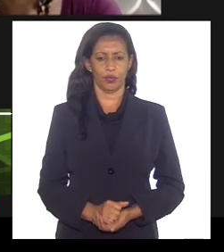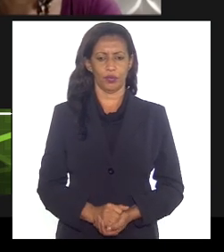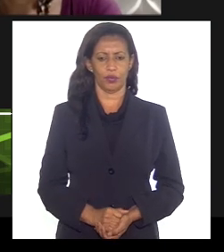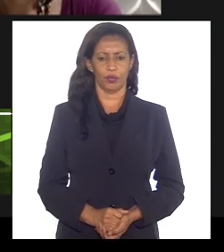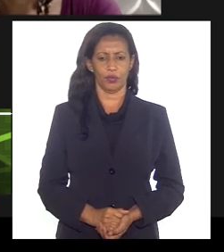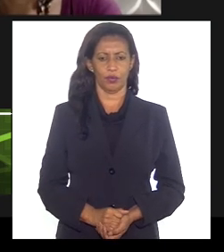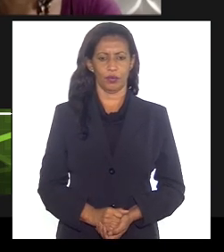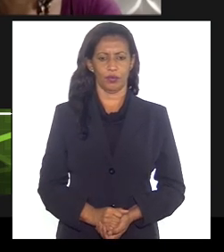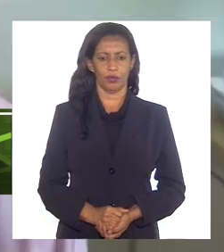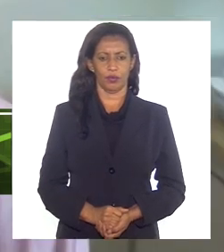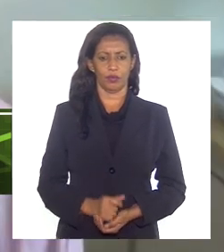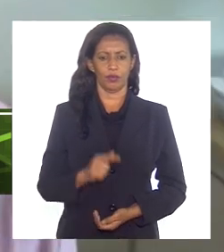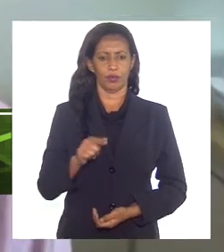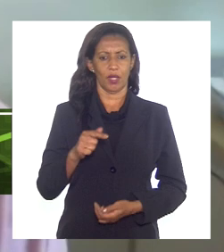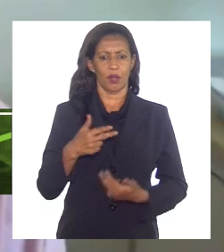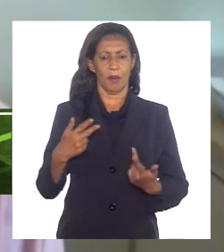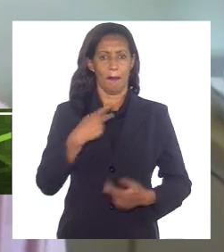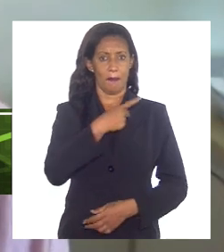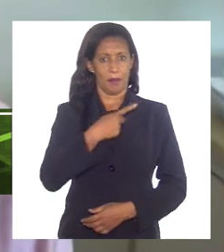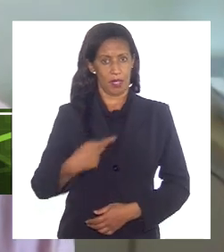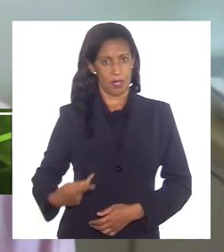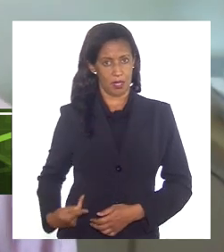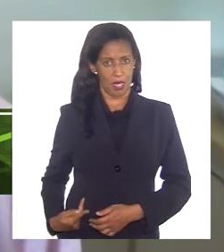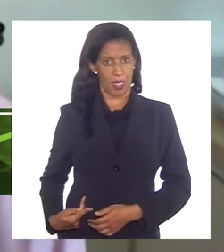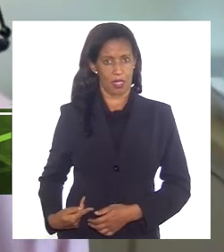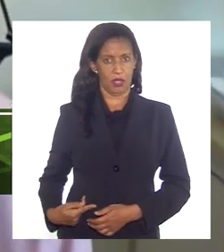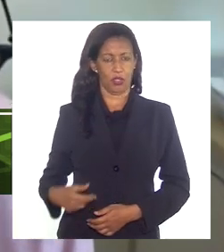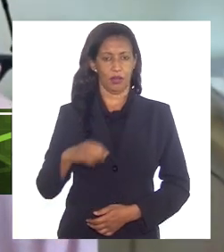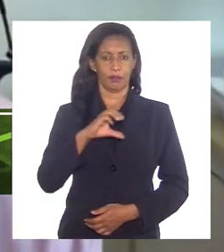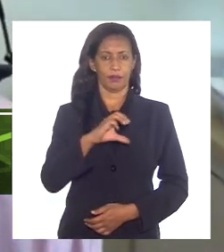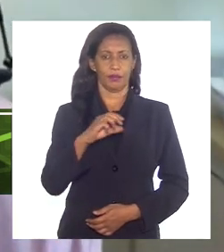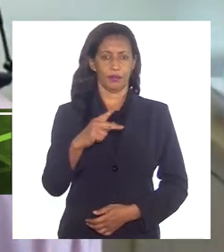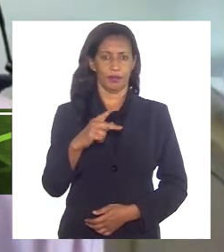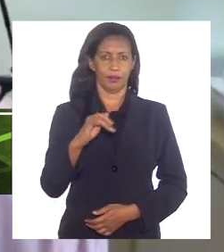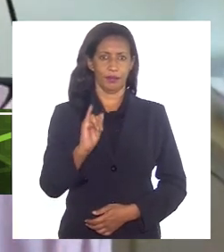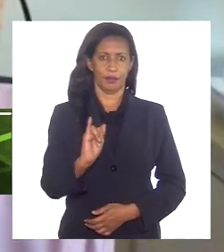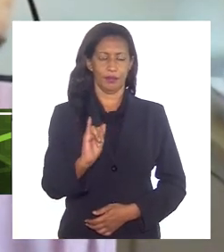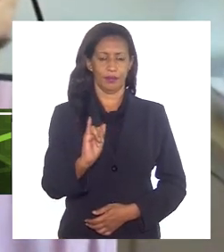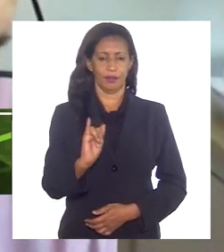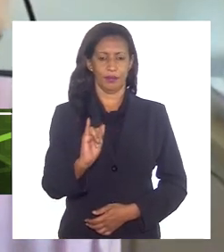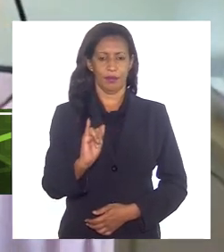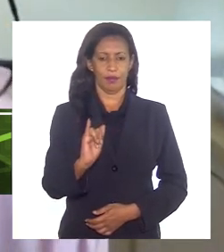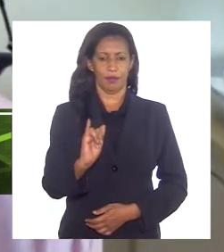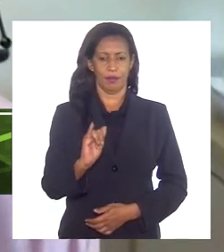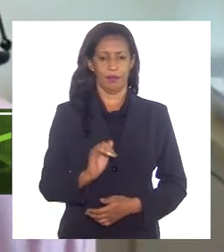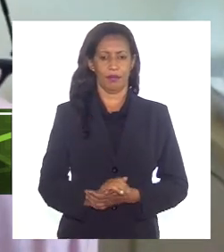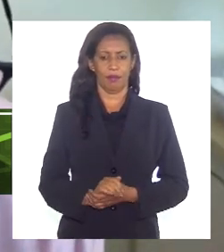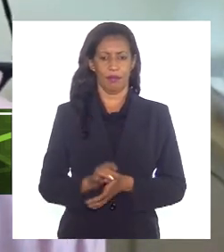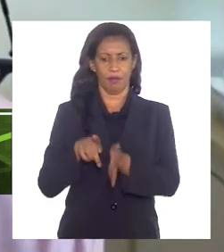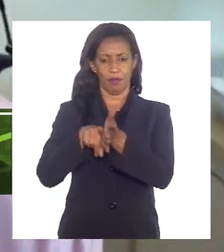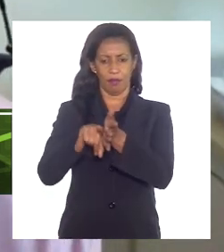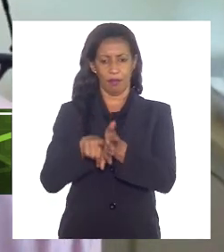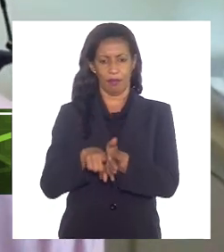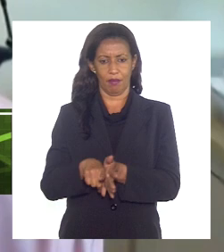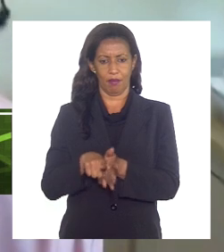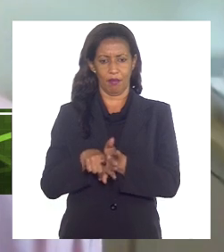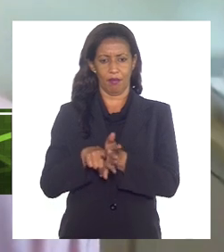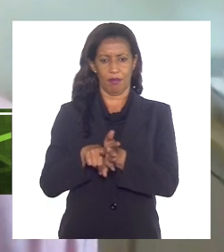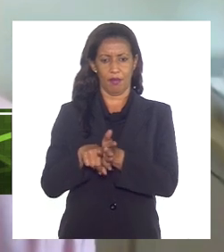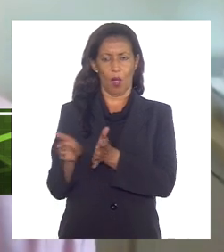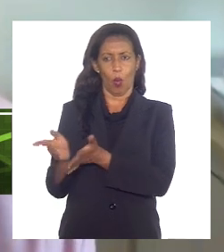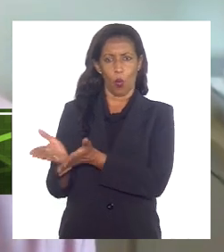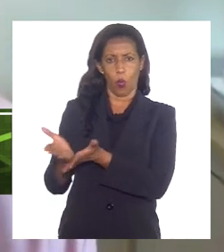na qualidade de presidente da CPI que visa investigar a queda de